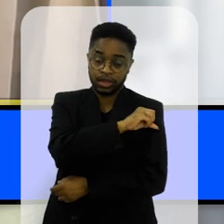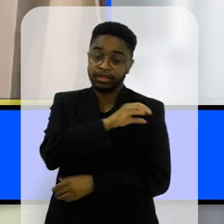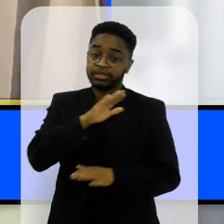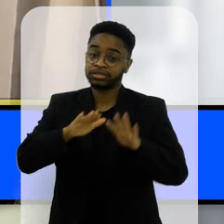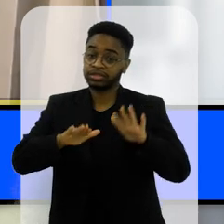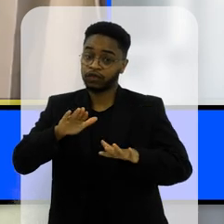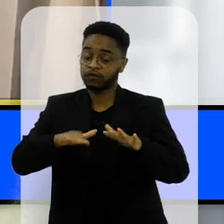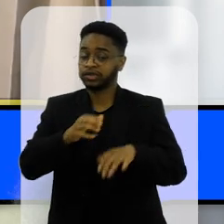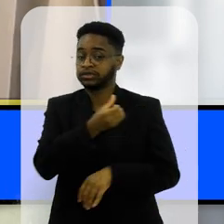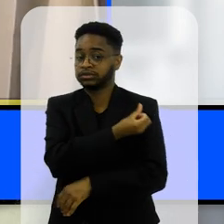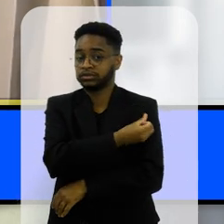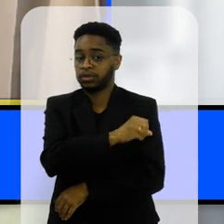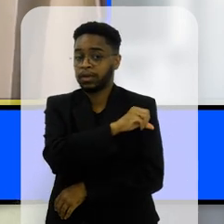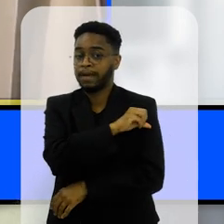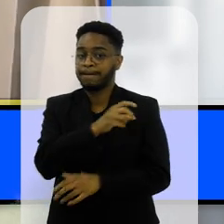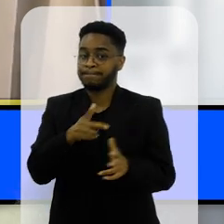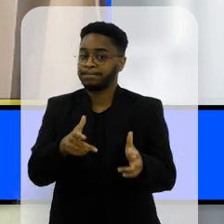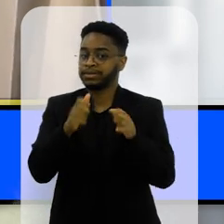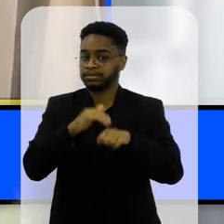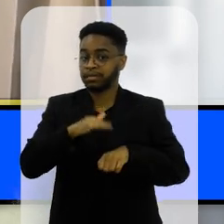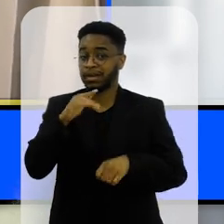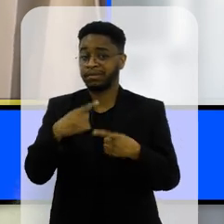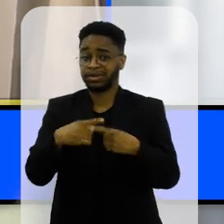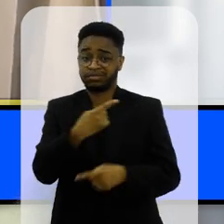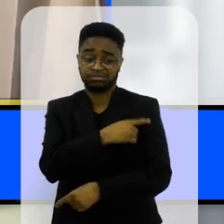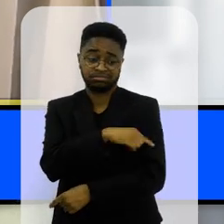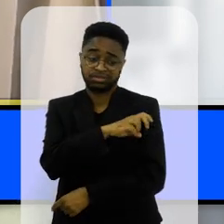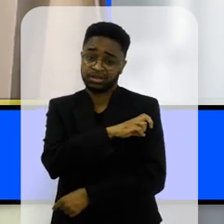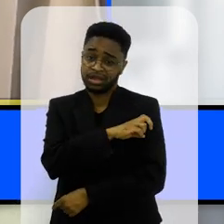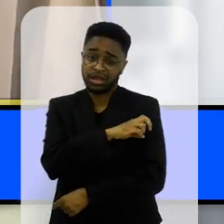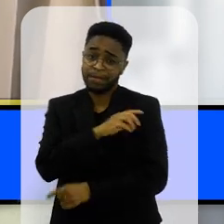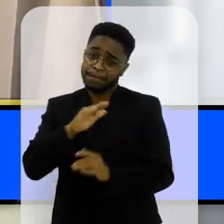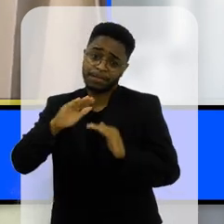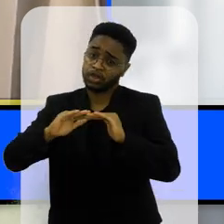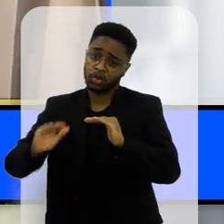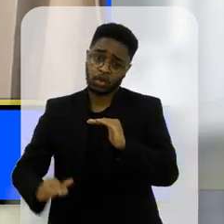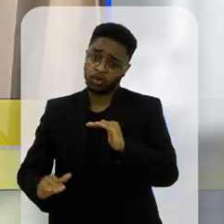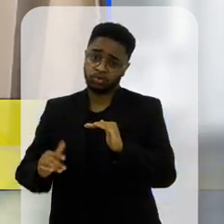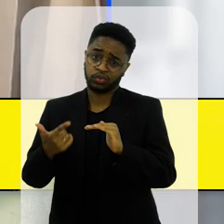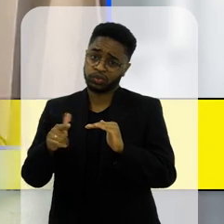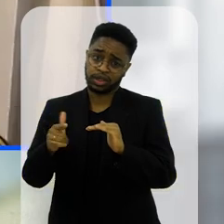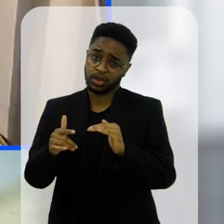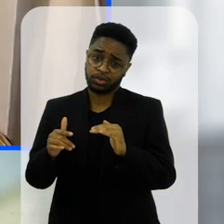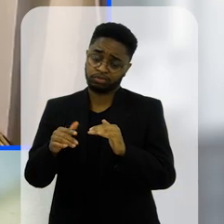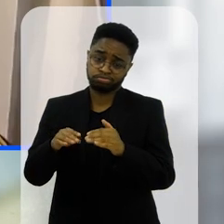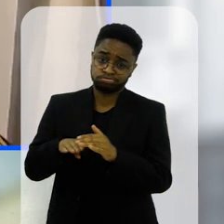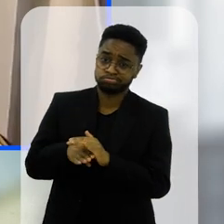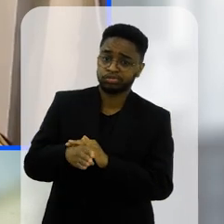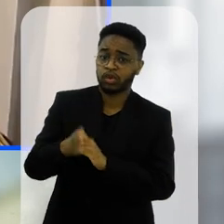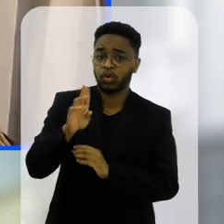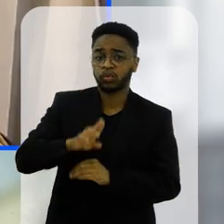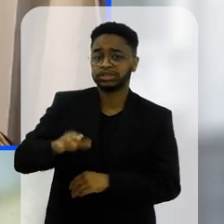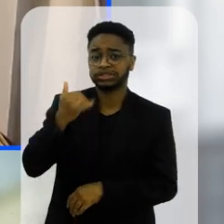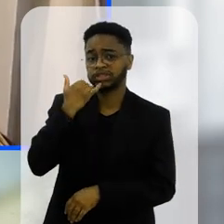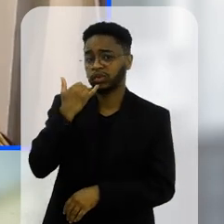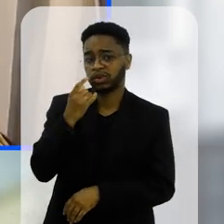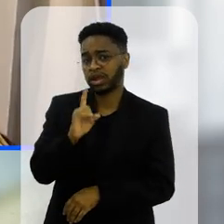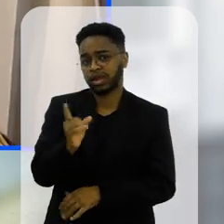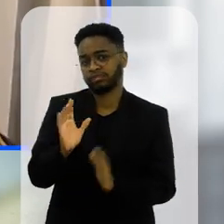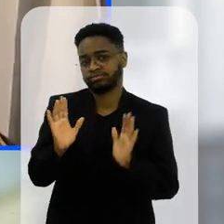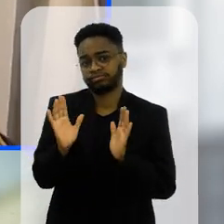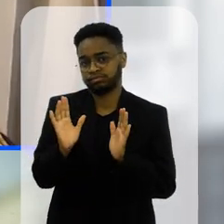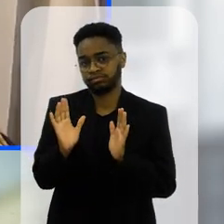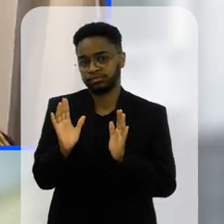2 no fundamental 1 como eles são menores eles de um modo geral já não tinham esse hábito constante de levar o